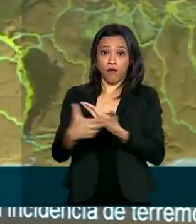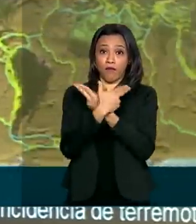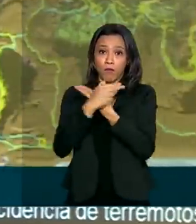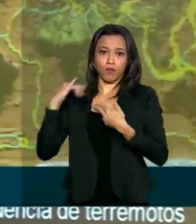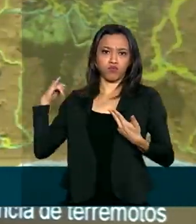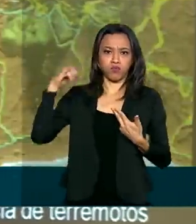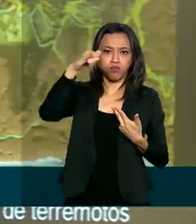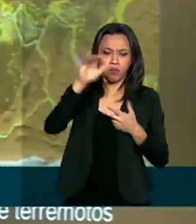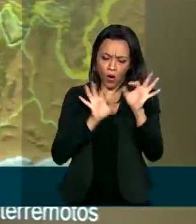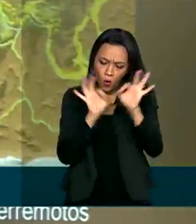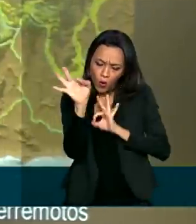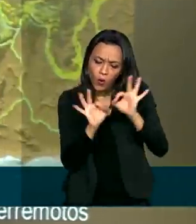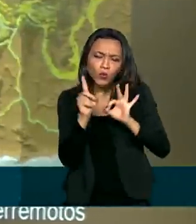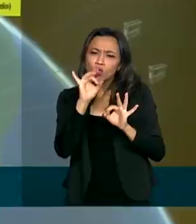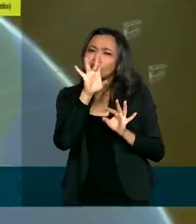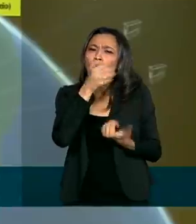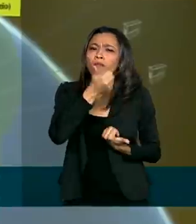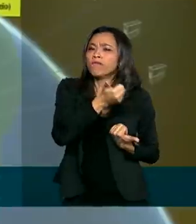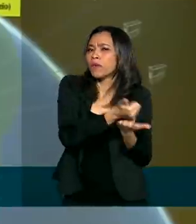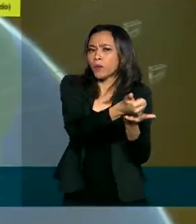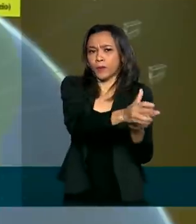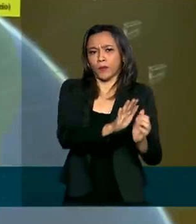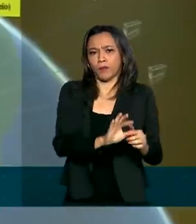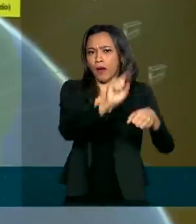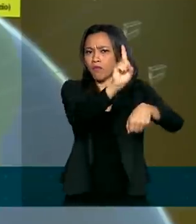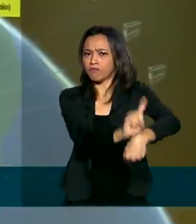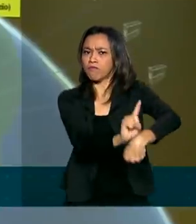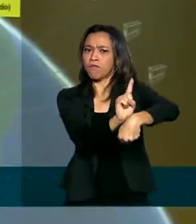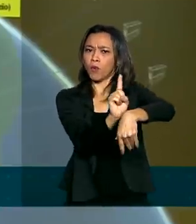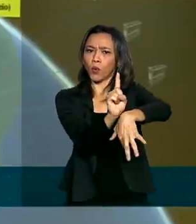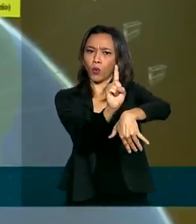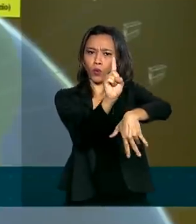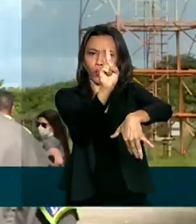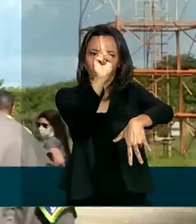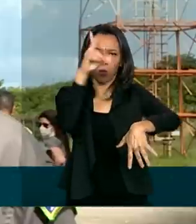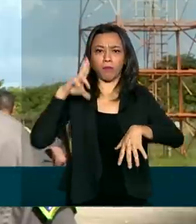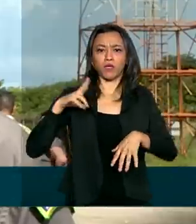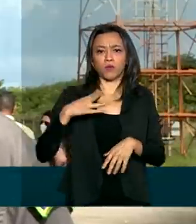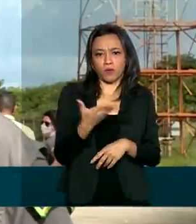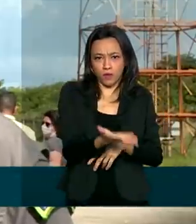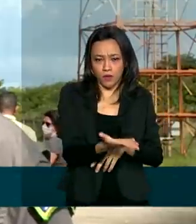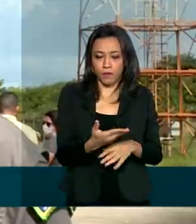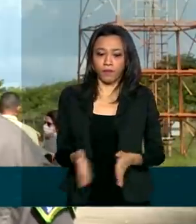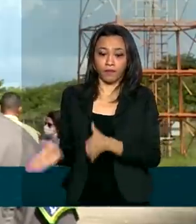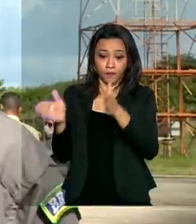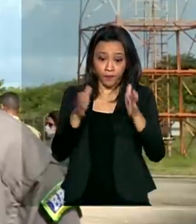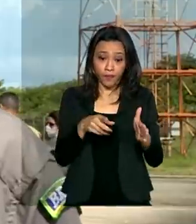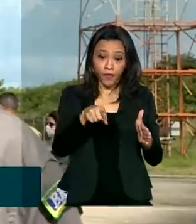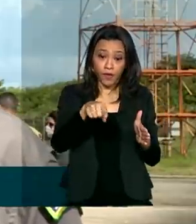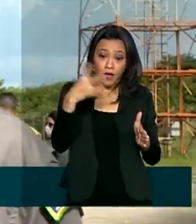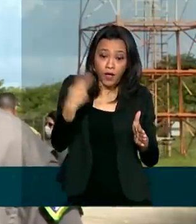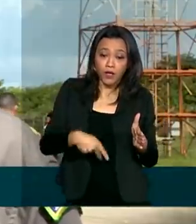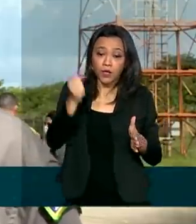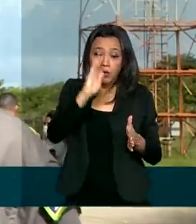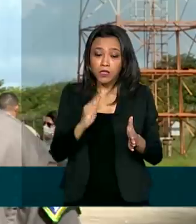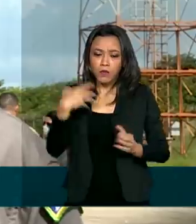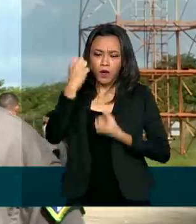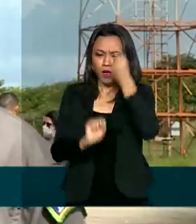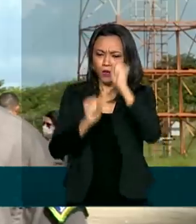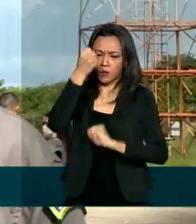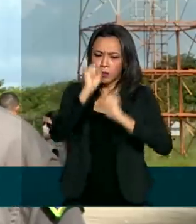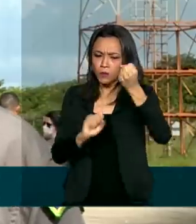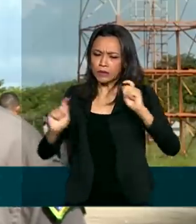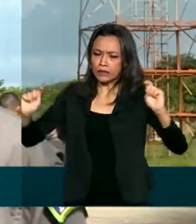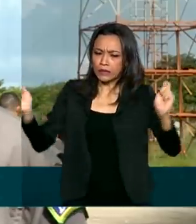além de apenas dar suporte para o lançamento de foguetes privados. Quando a nossa indústria, que já é altamente capaz,